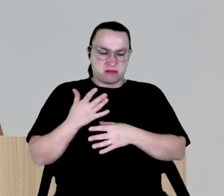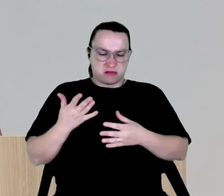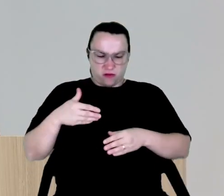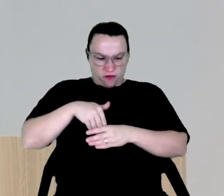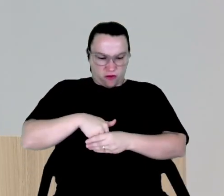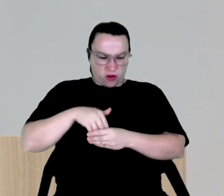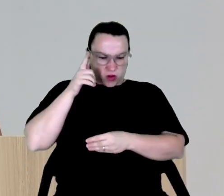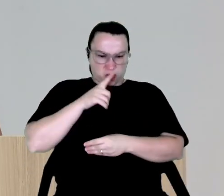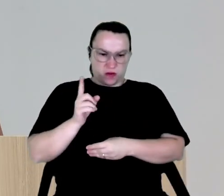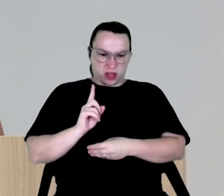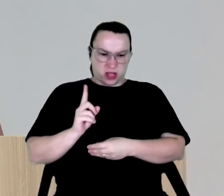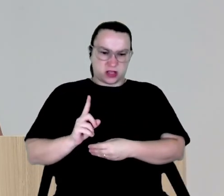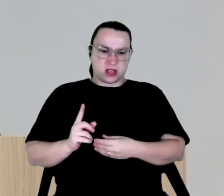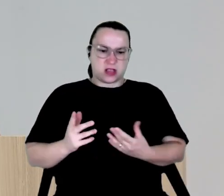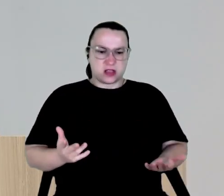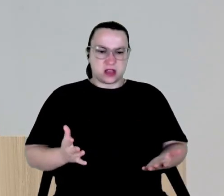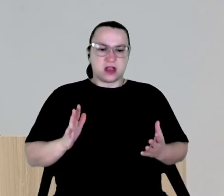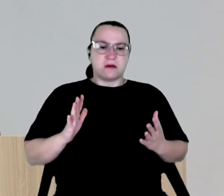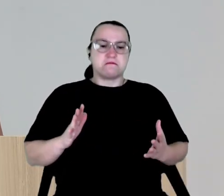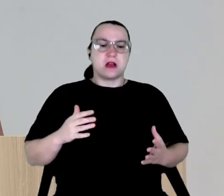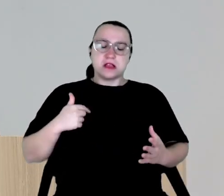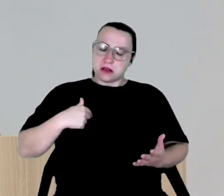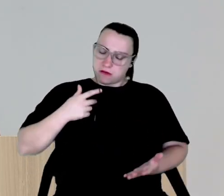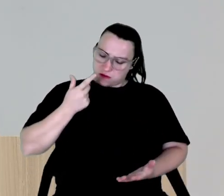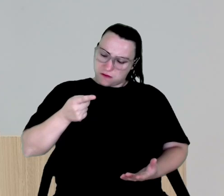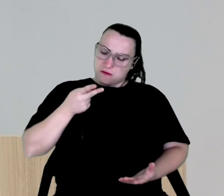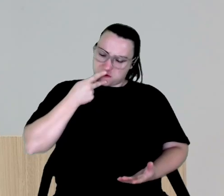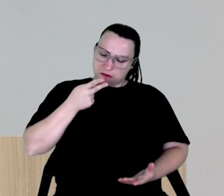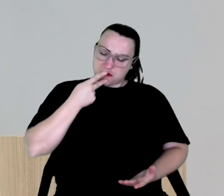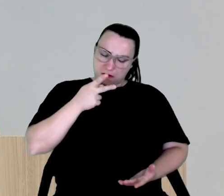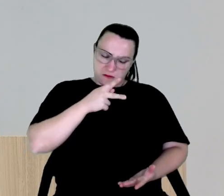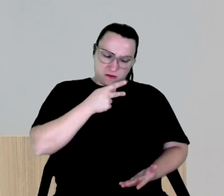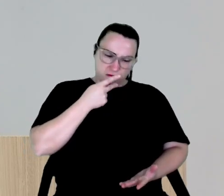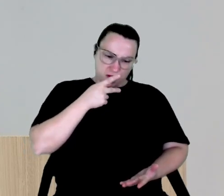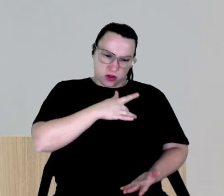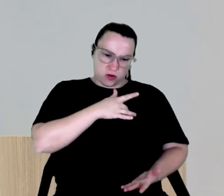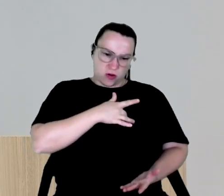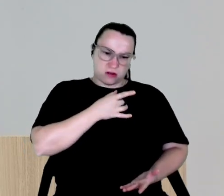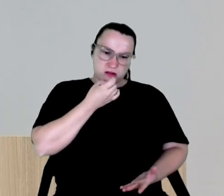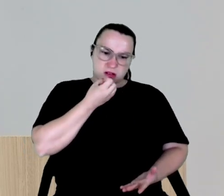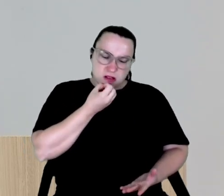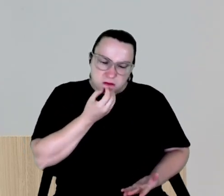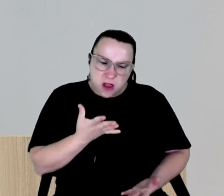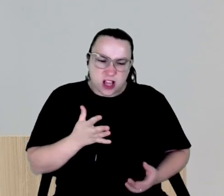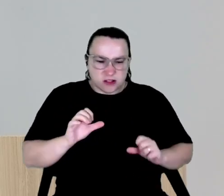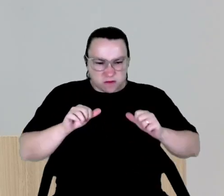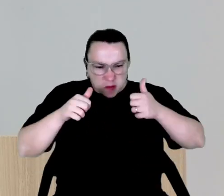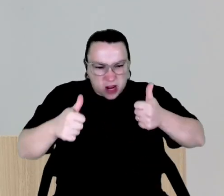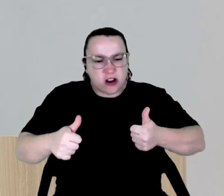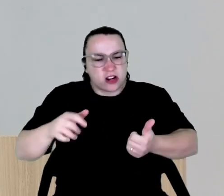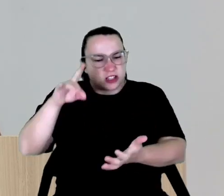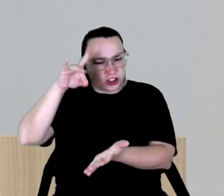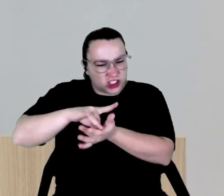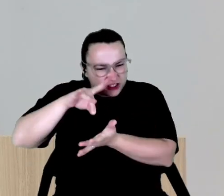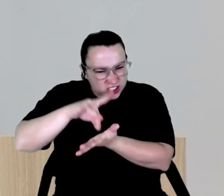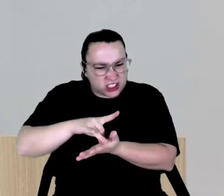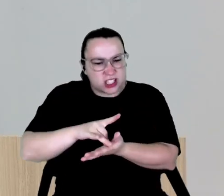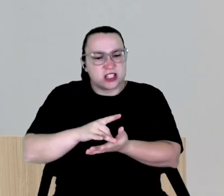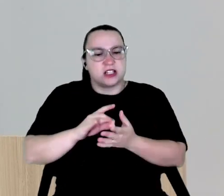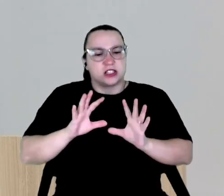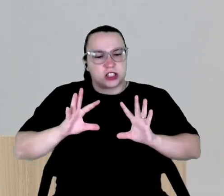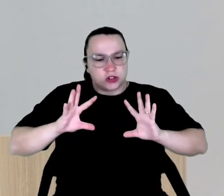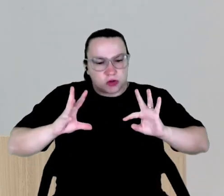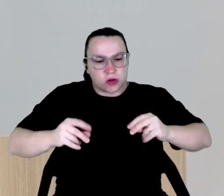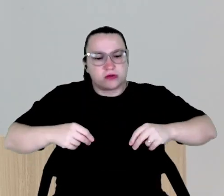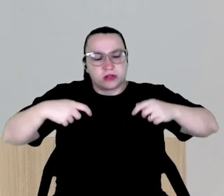discurso é real, gente. Esse discurso é do meu coração. Eu quero uma guaira melhor. De verdade. Para todos que precisam de políticas